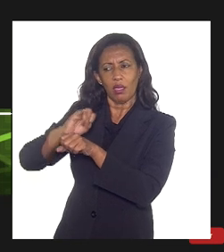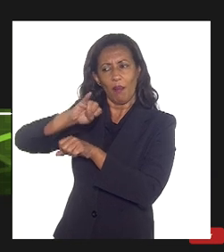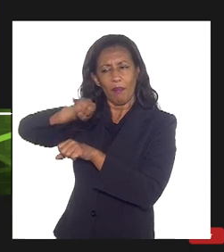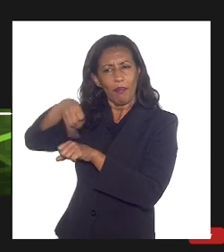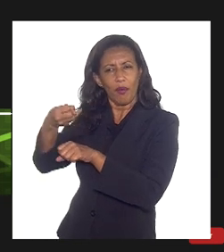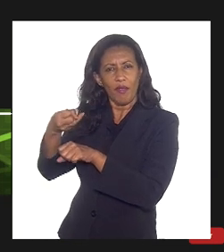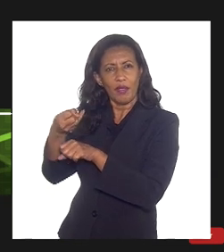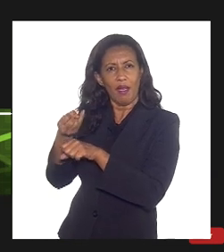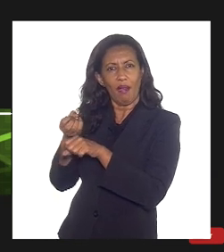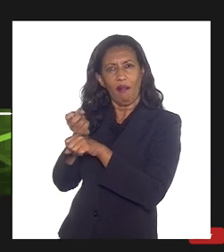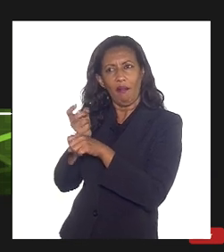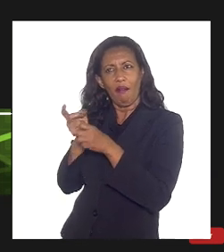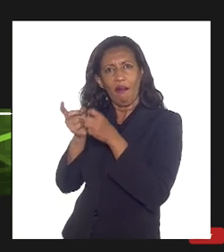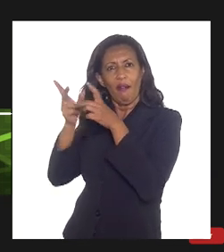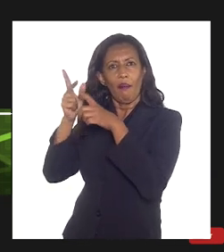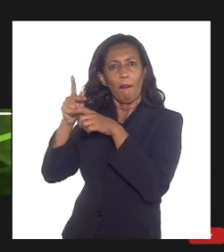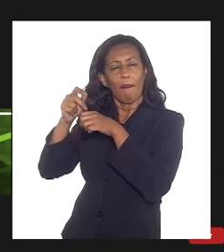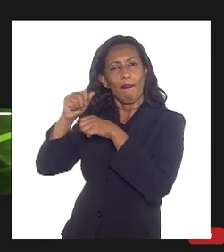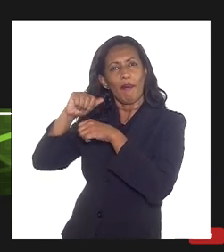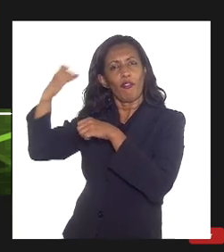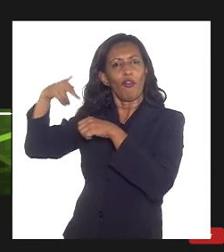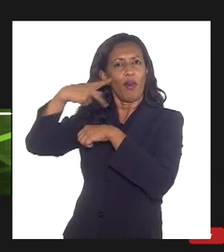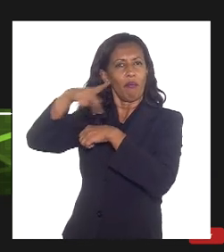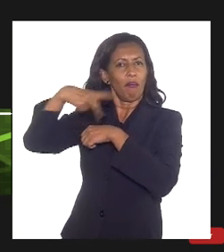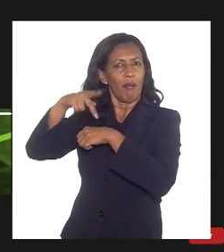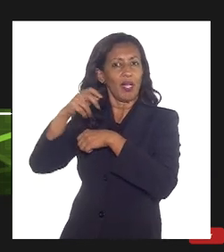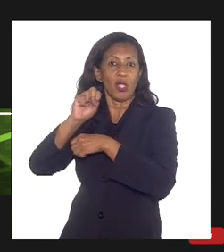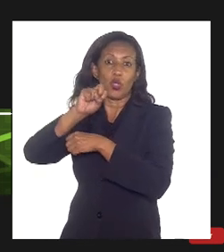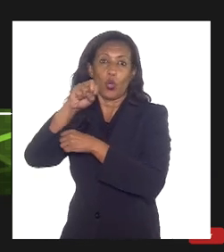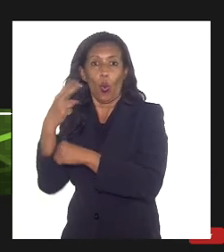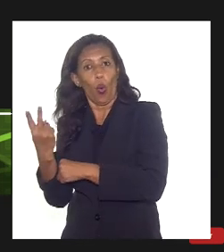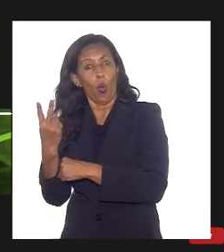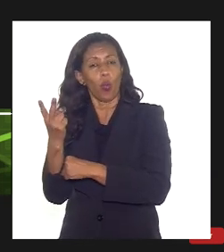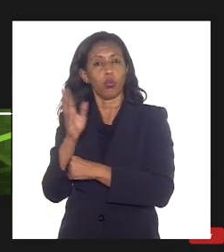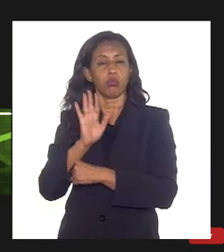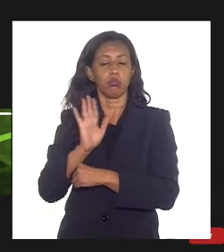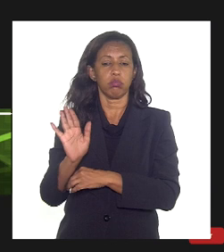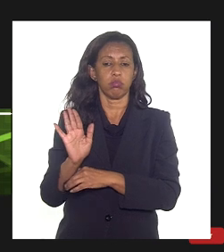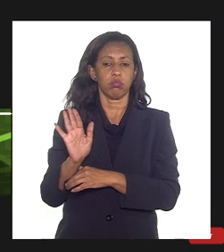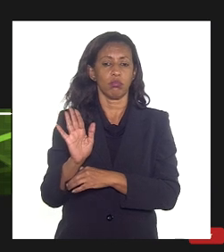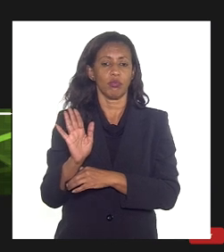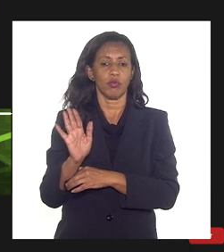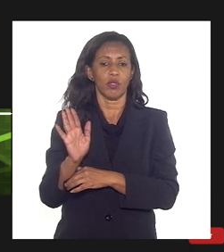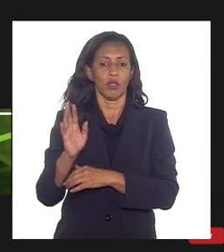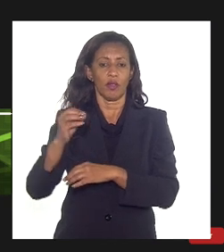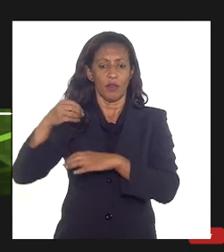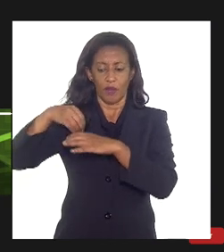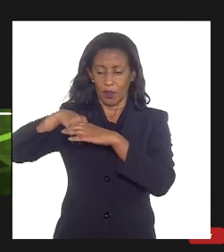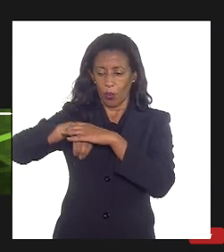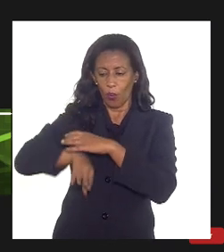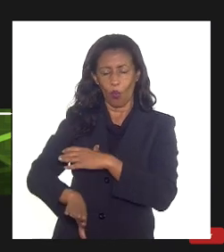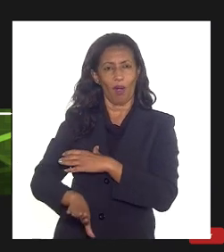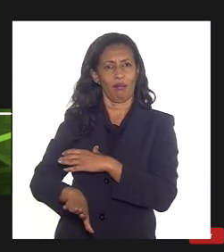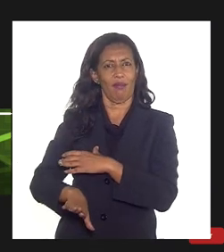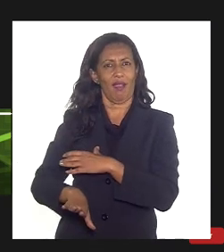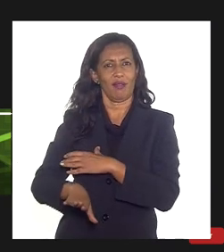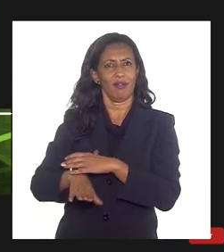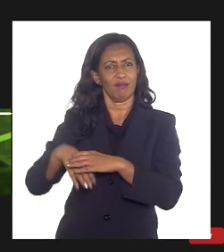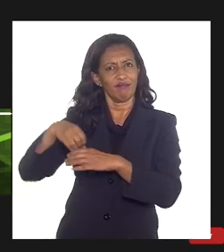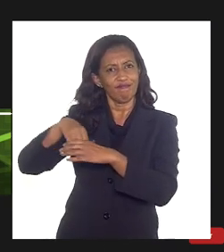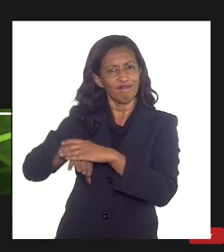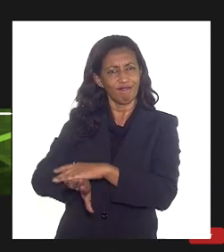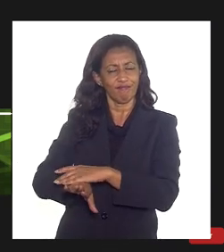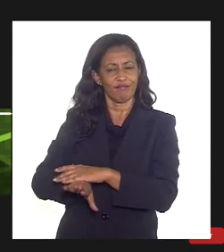ele para o ou se esse gás vai ser aproveitado reinjetando no reservatório e